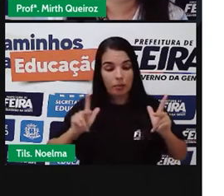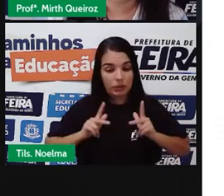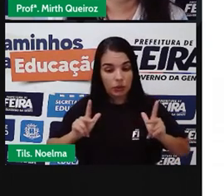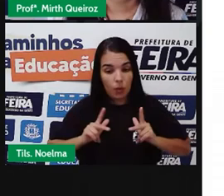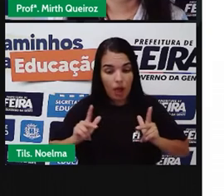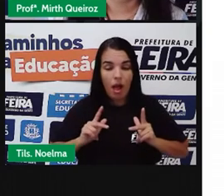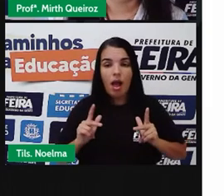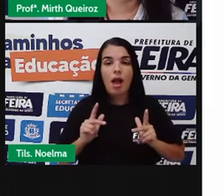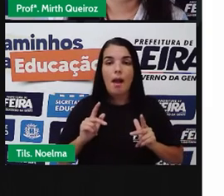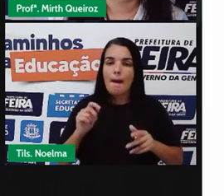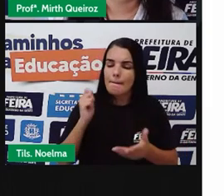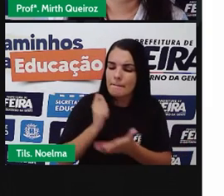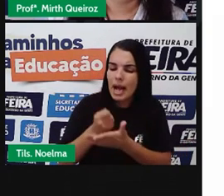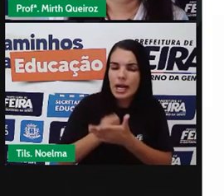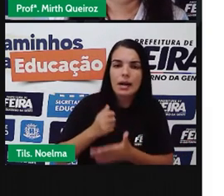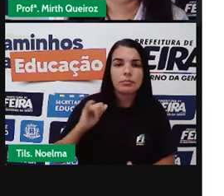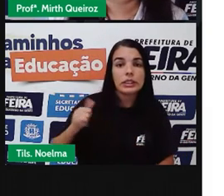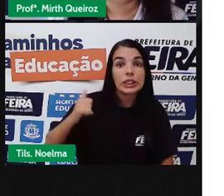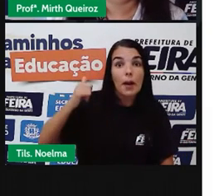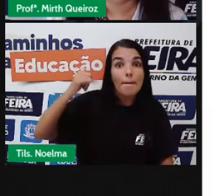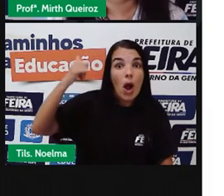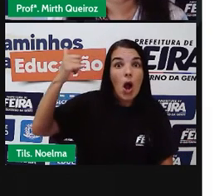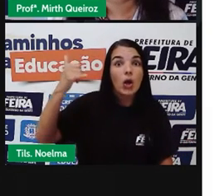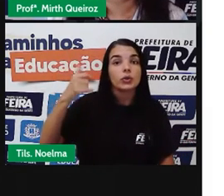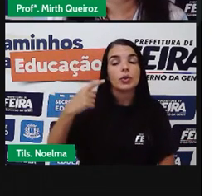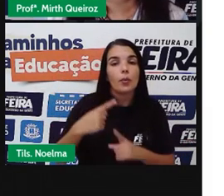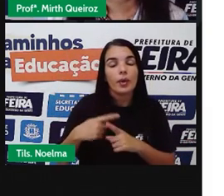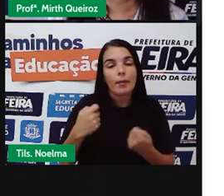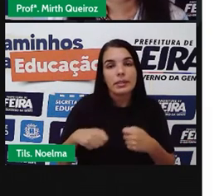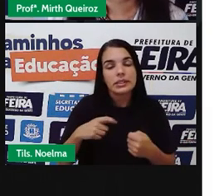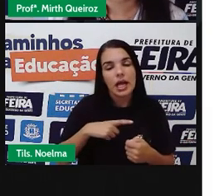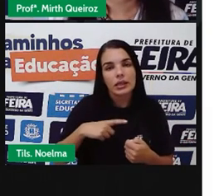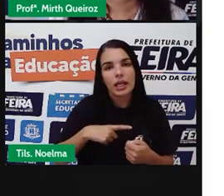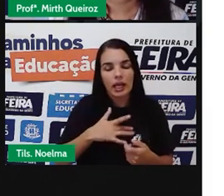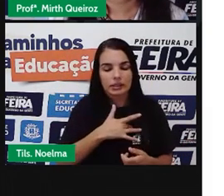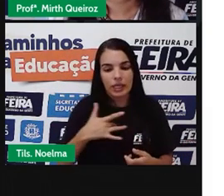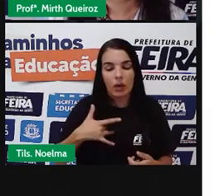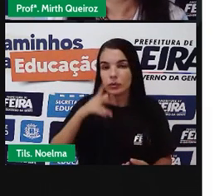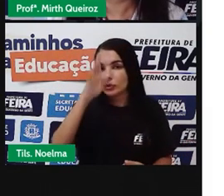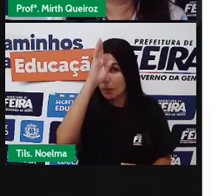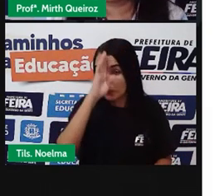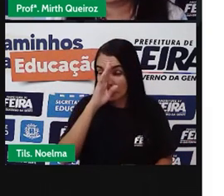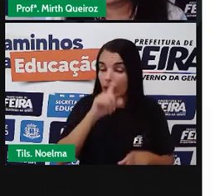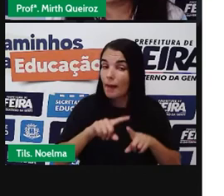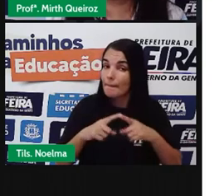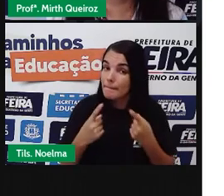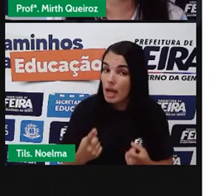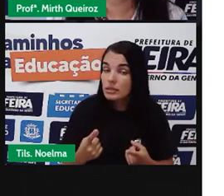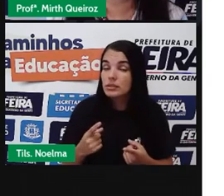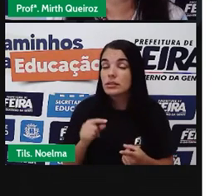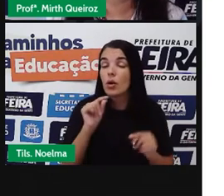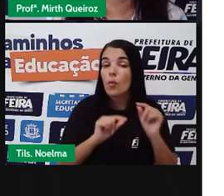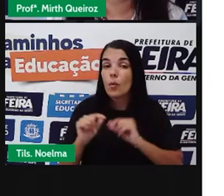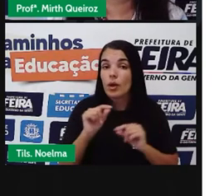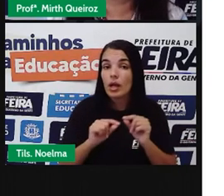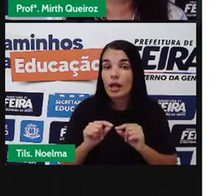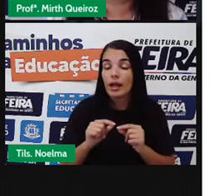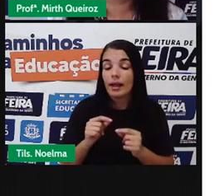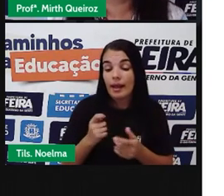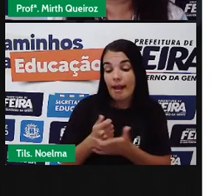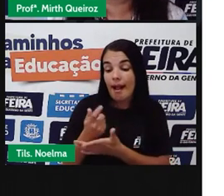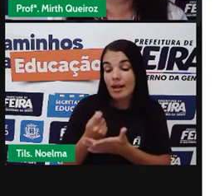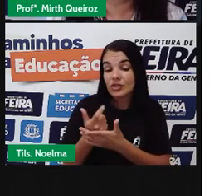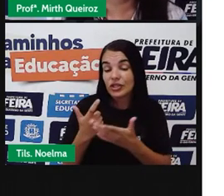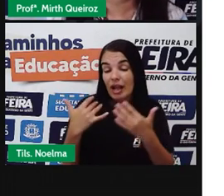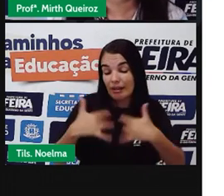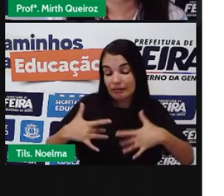imposto também para nós termos a saúde pública, mas, em relação à saúde pública, os gastos com tratamento